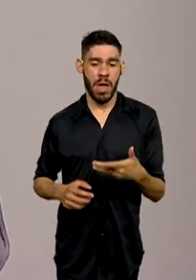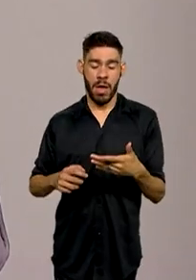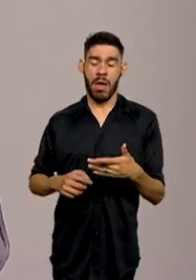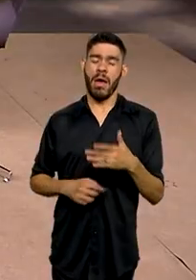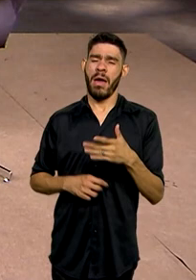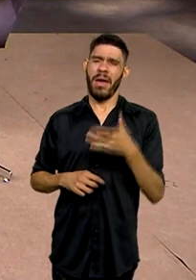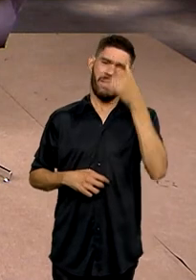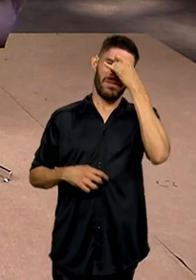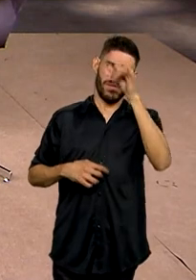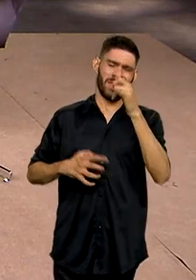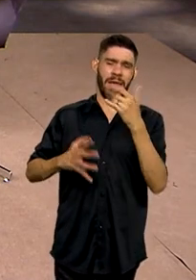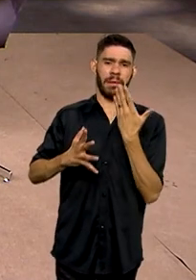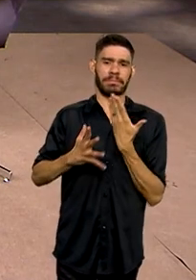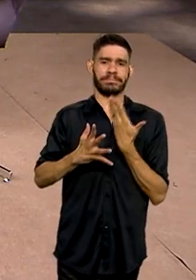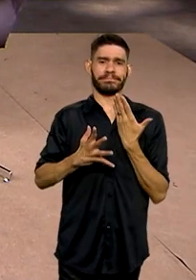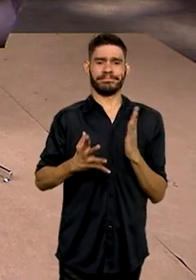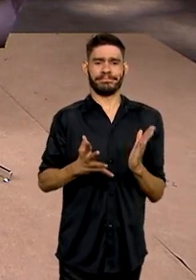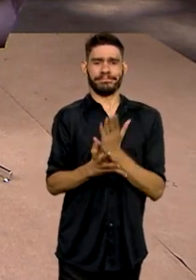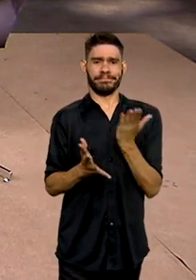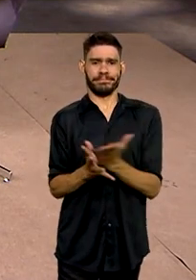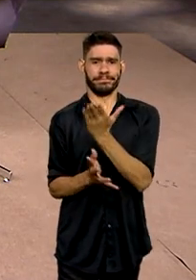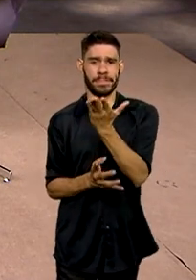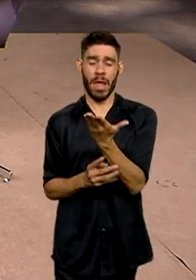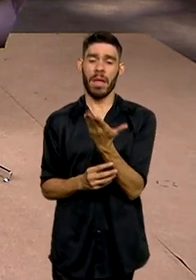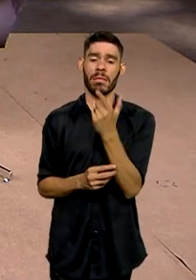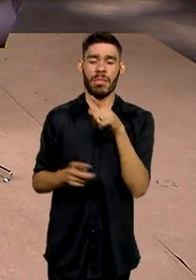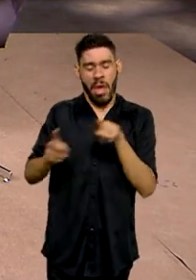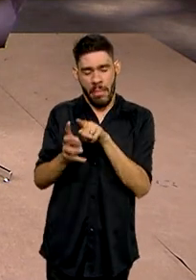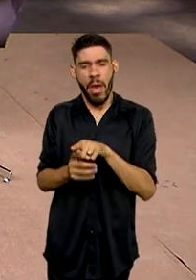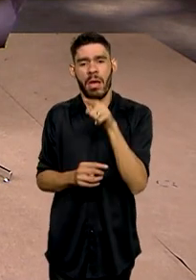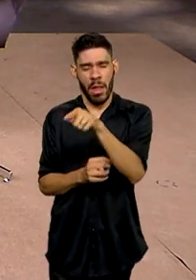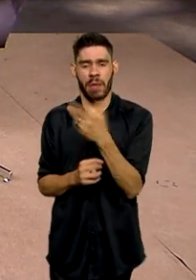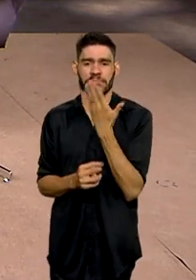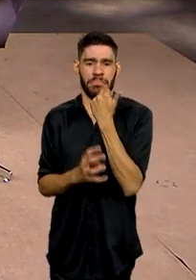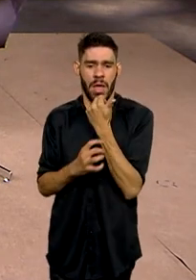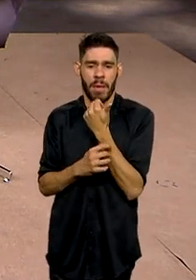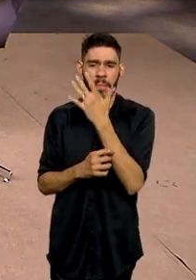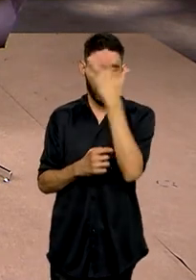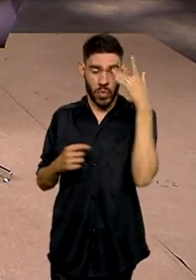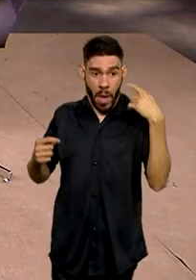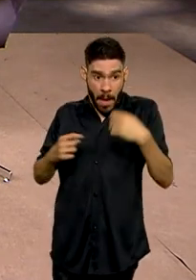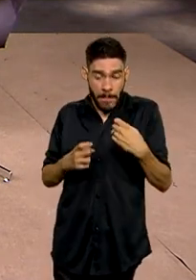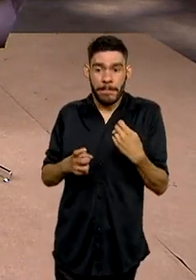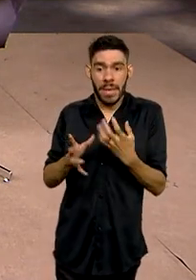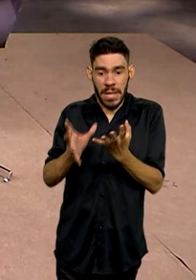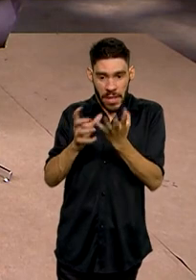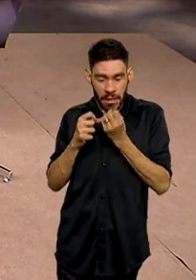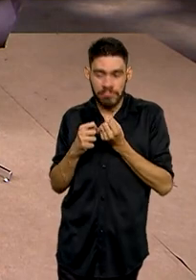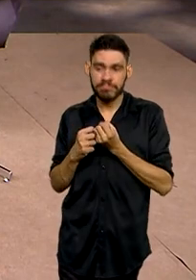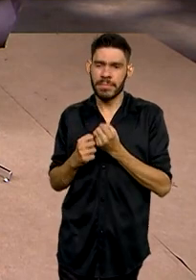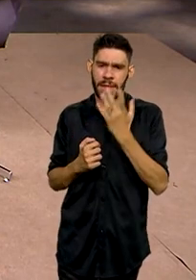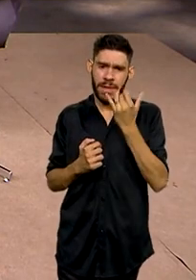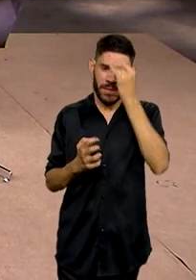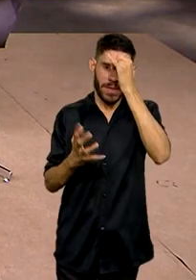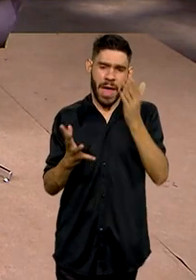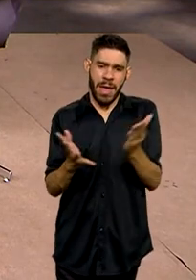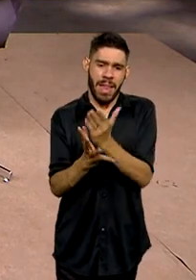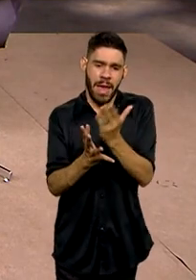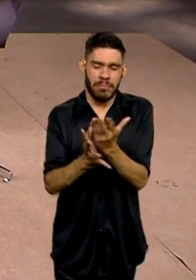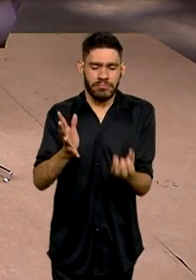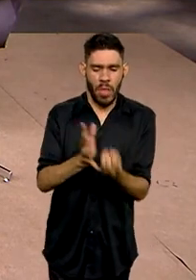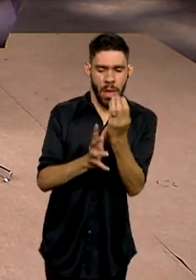desperdiçar e esse alimento também chegar para quem precisa. Não desperdiçar na produção,